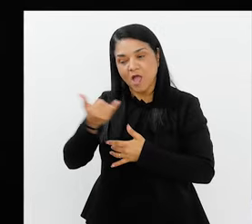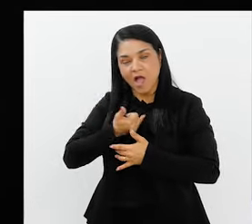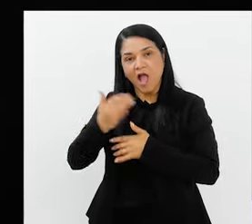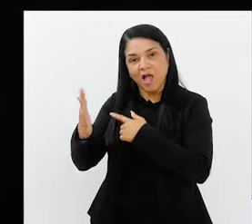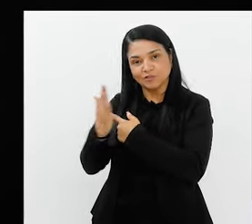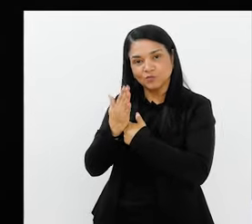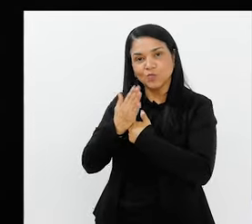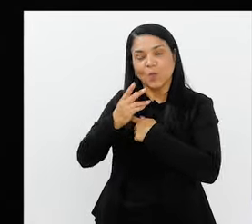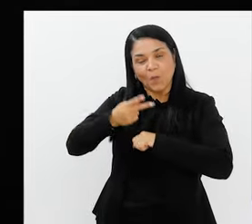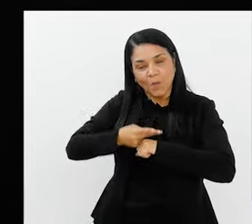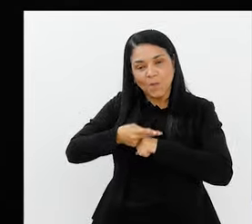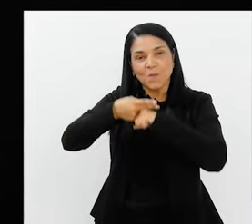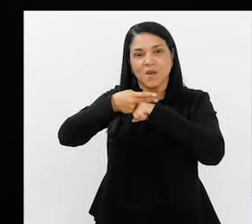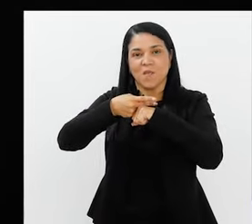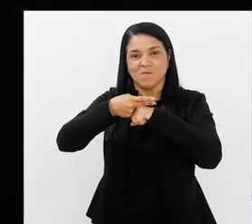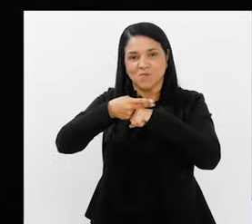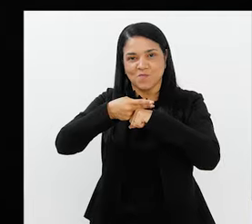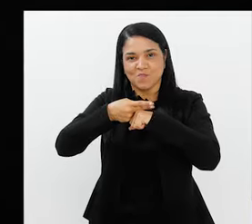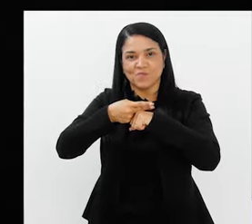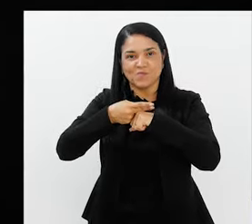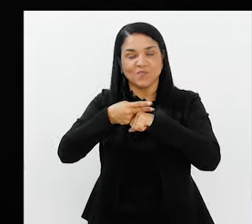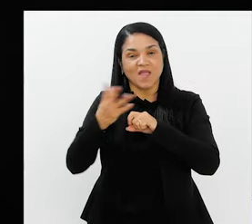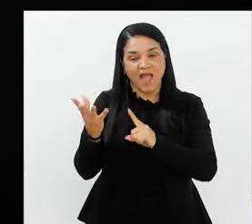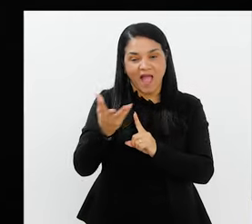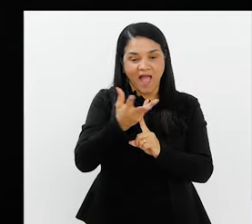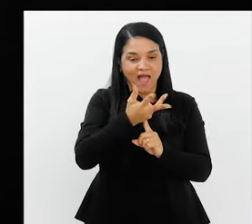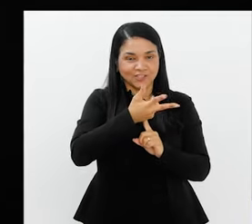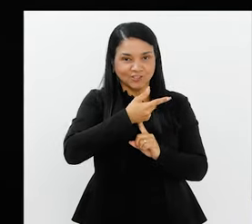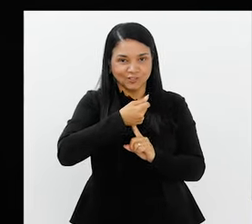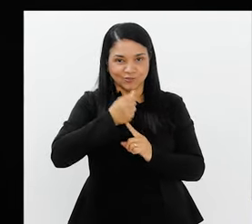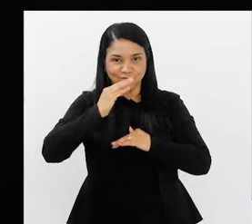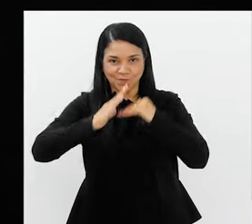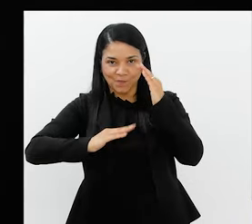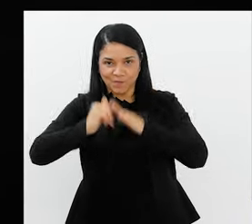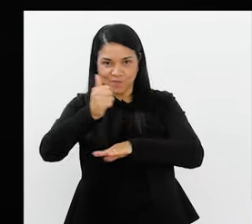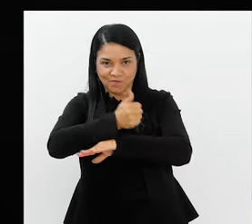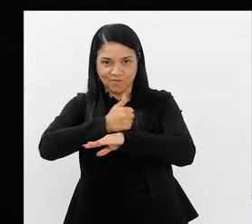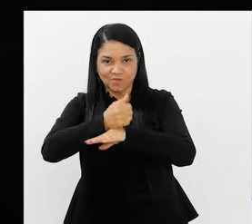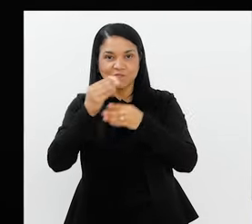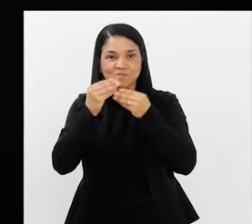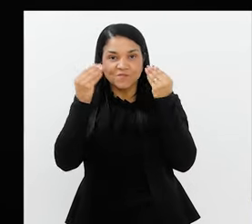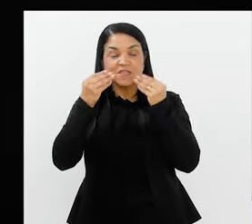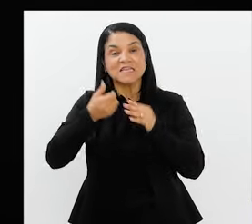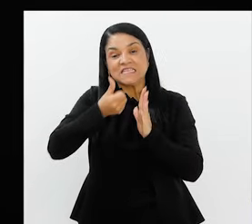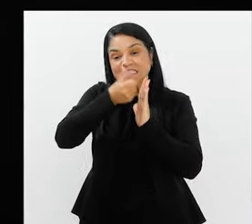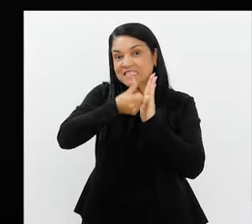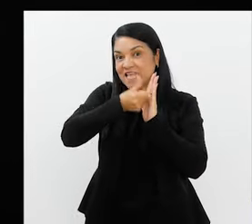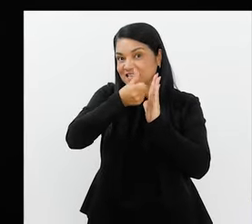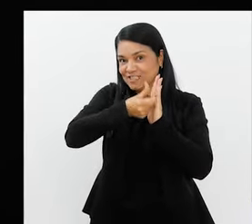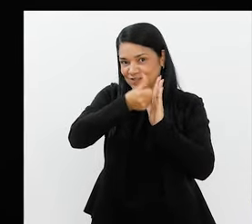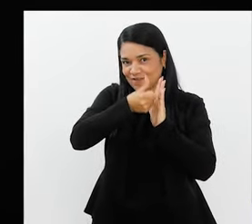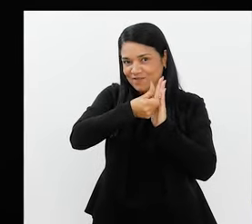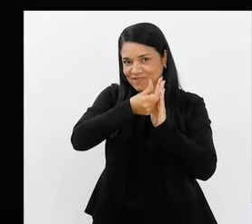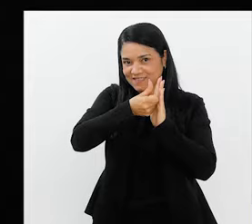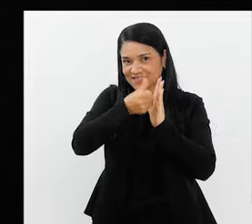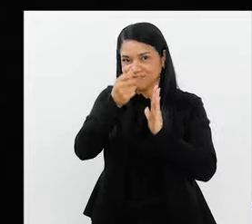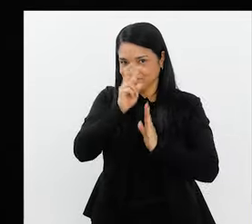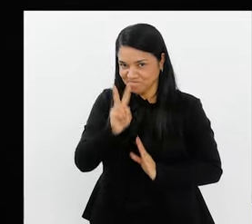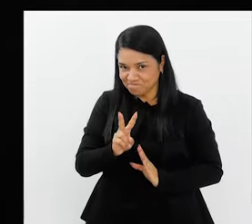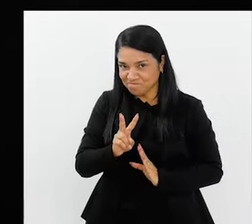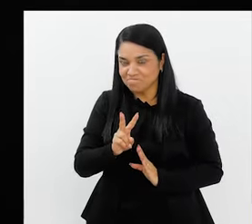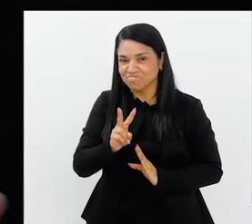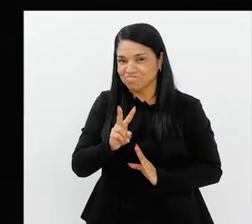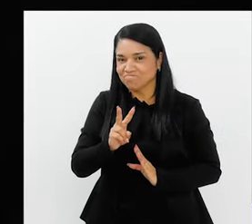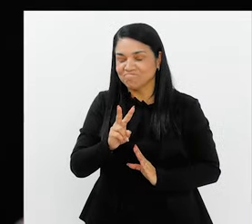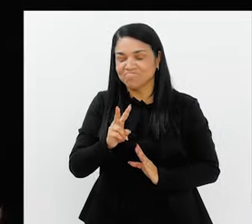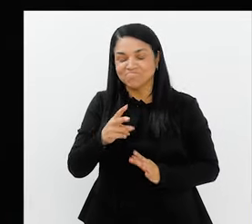carnaval, me trouxe o prêmio de melhor maquiador artístico. Pela sexta vez, eu sou eleito o melhor maquiador artístico do